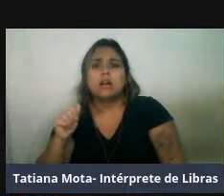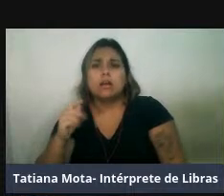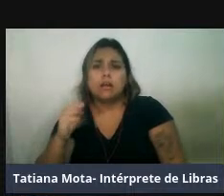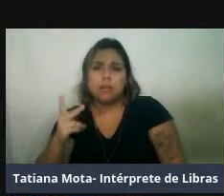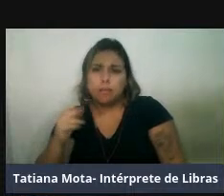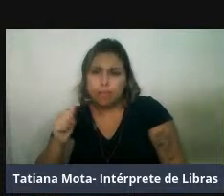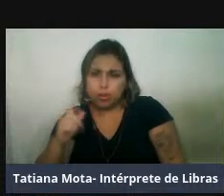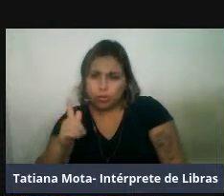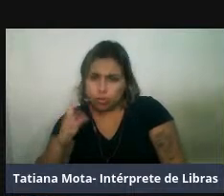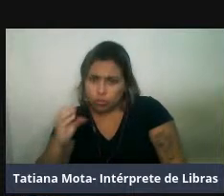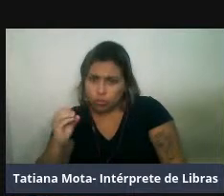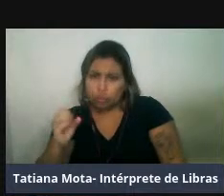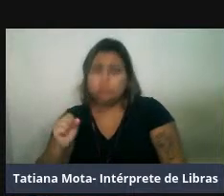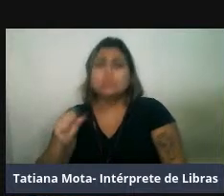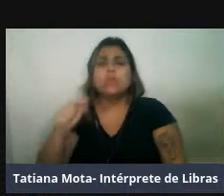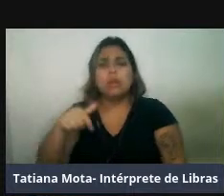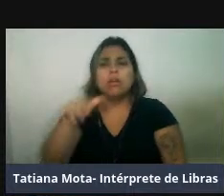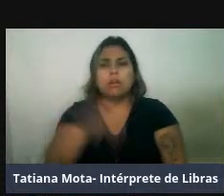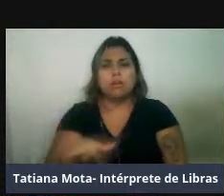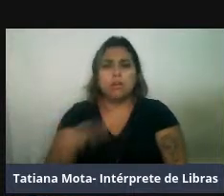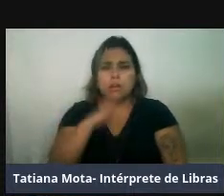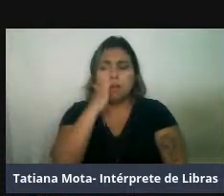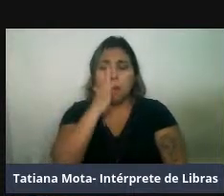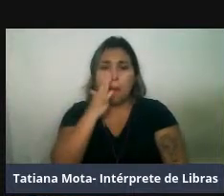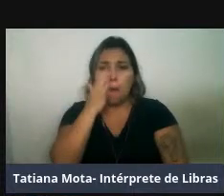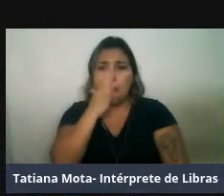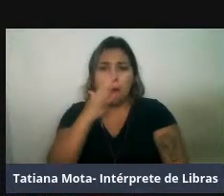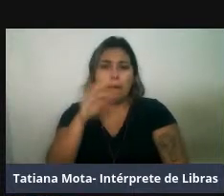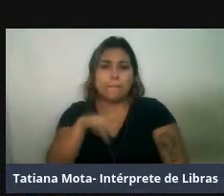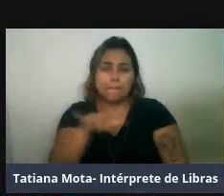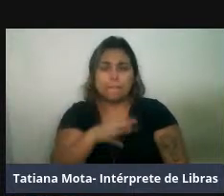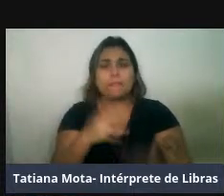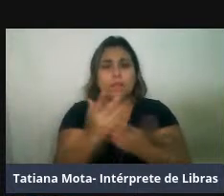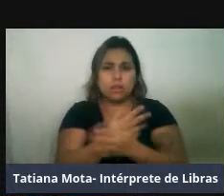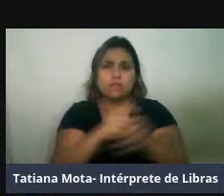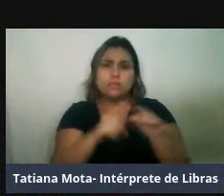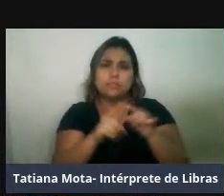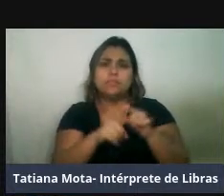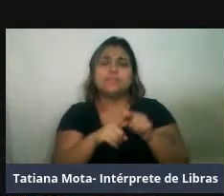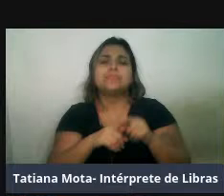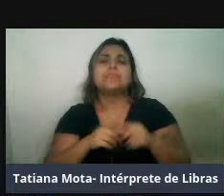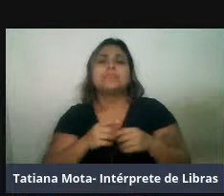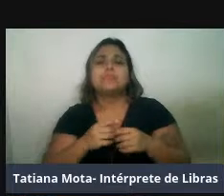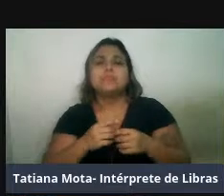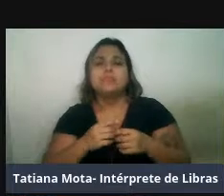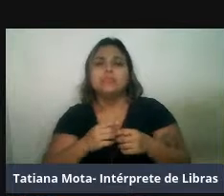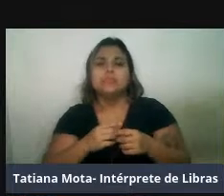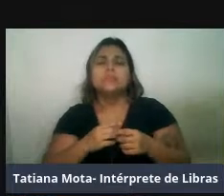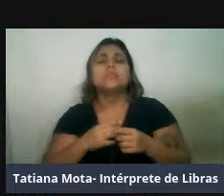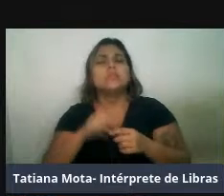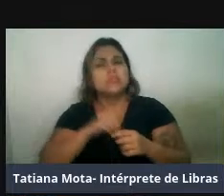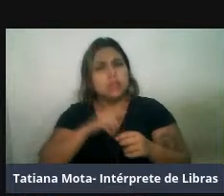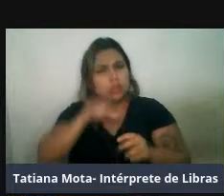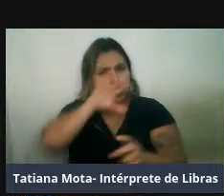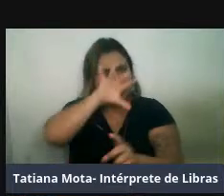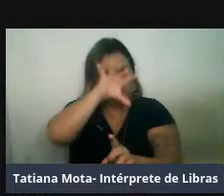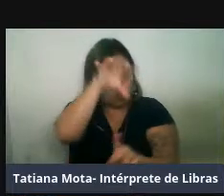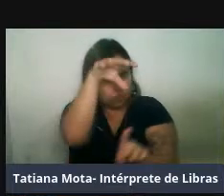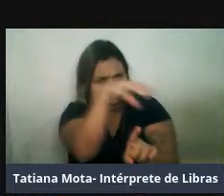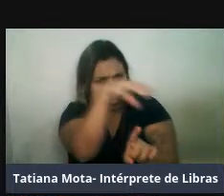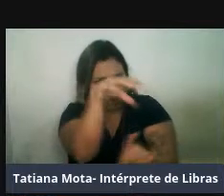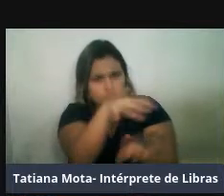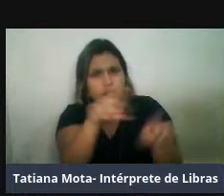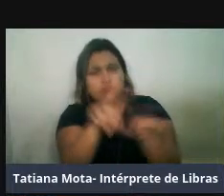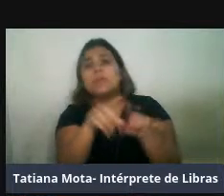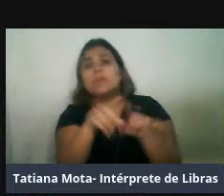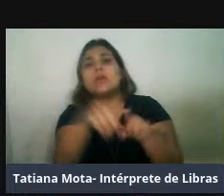área que está em latitudes tropicais, mas que sofre forte influência das águas frias do Polo Sul, por